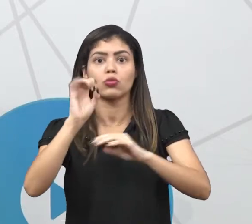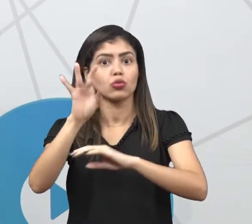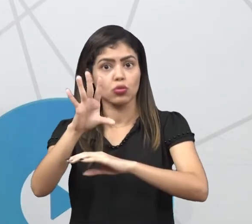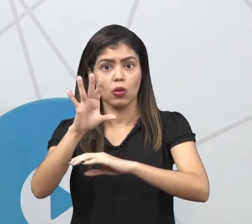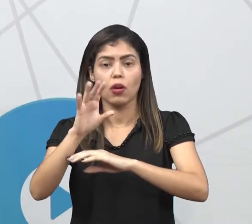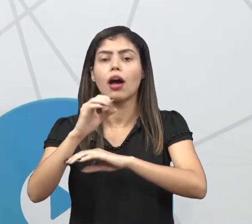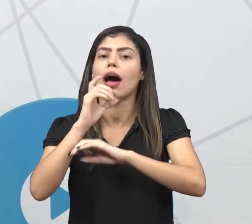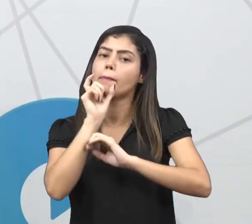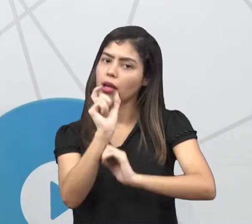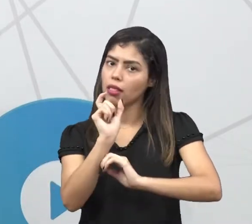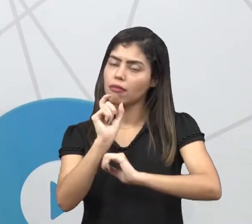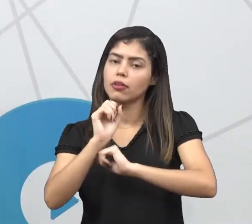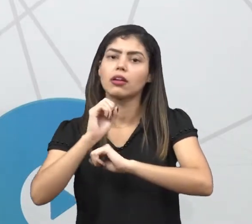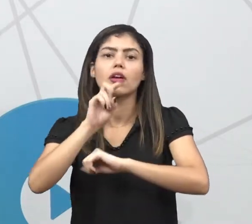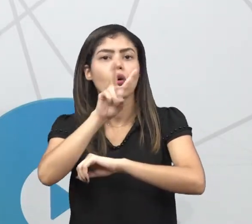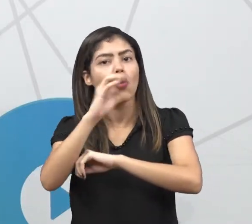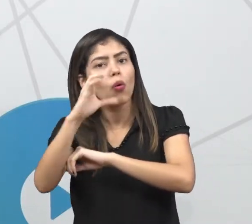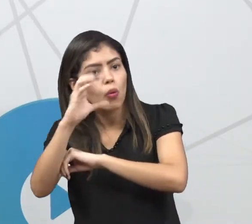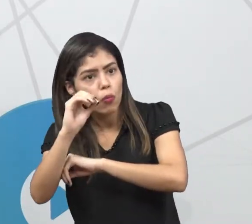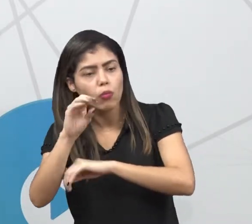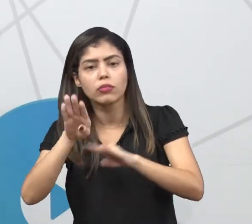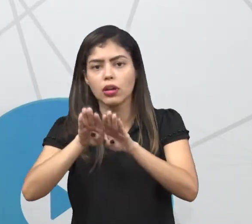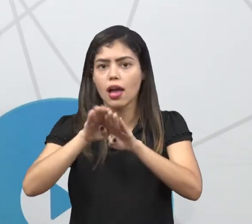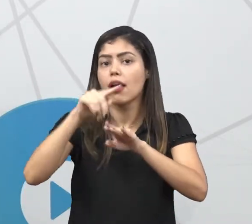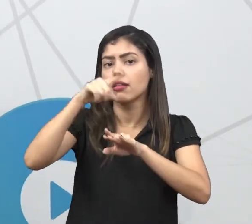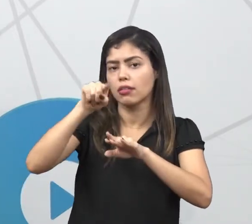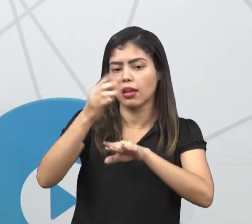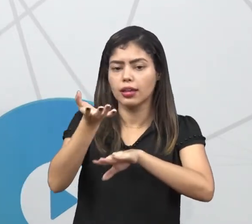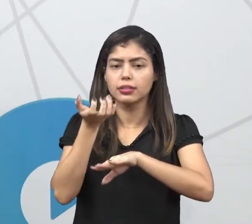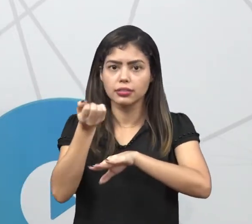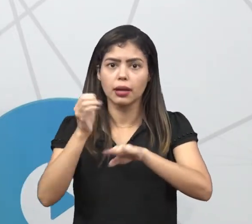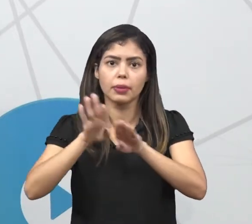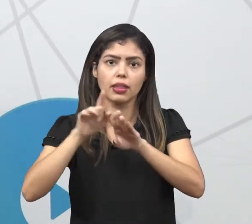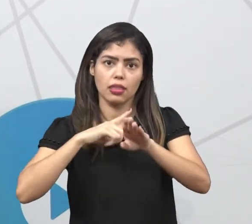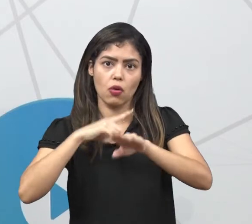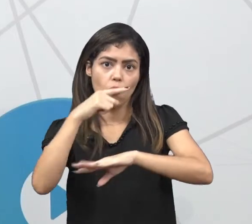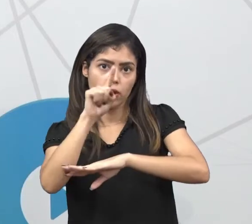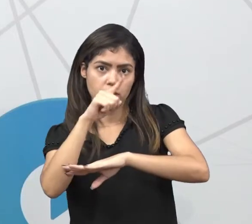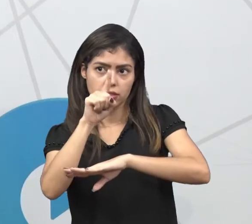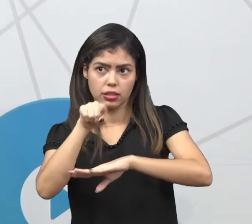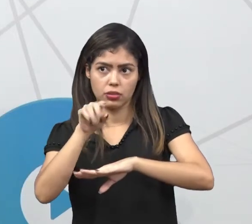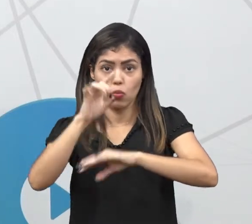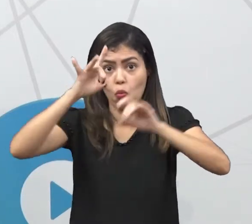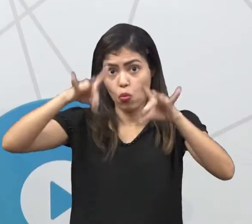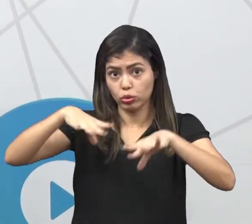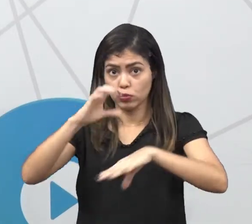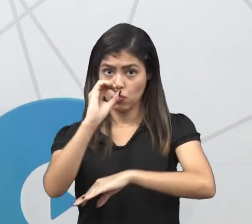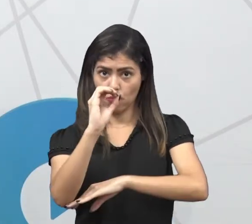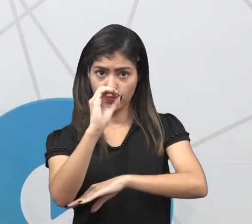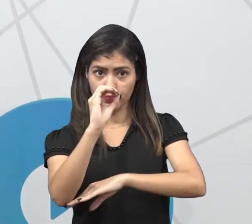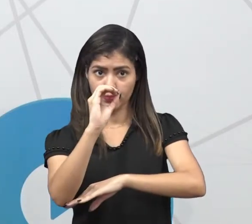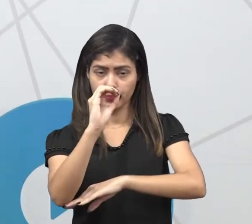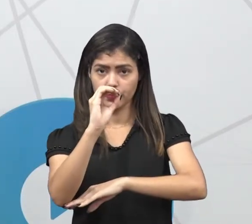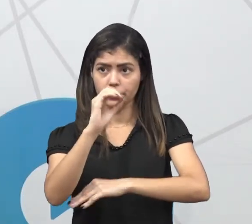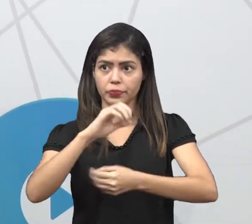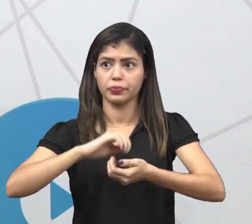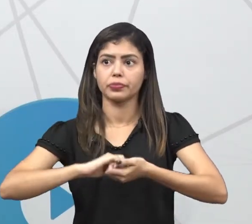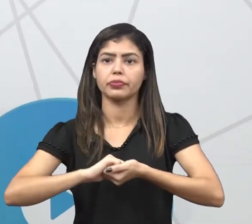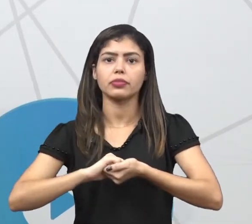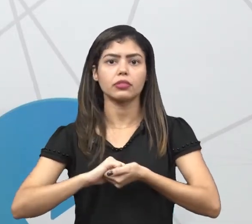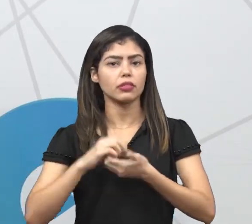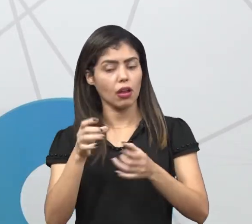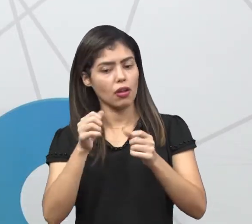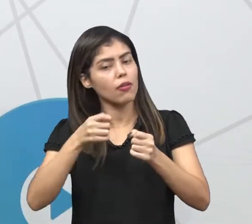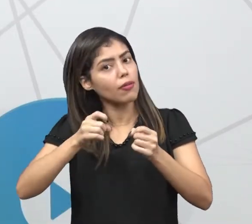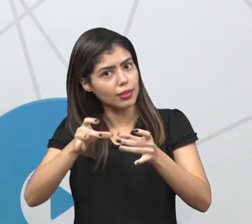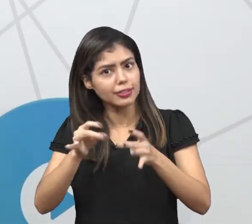Somente a palavra cocô é que recebe acento no último O, o acento circunflexo. Essa é uma dica até um